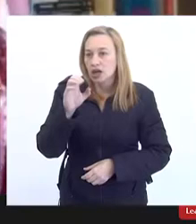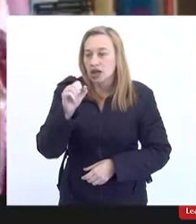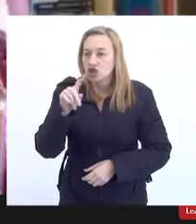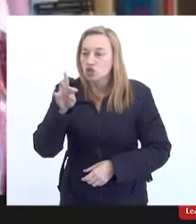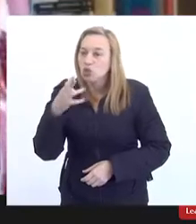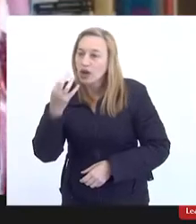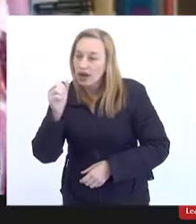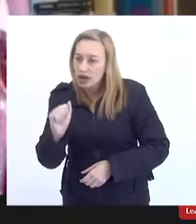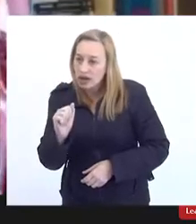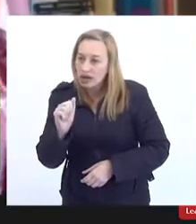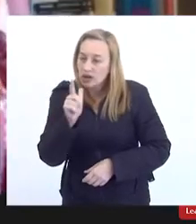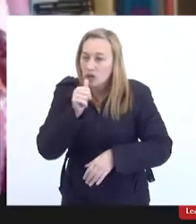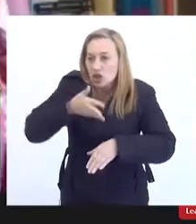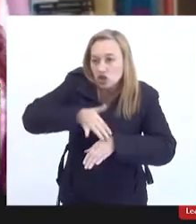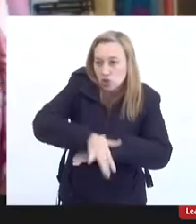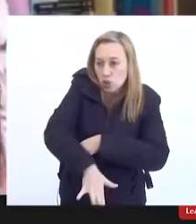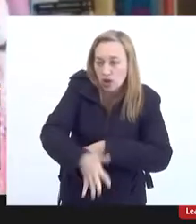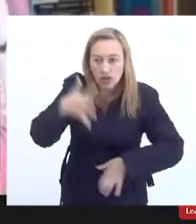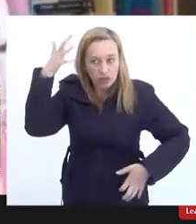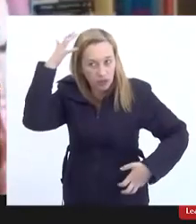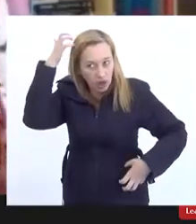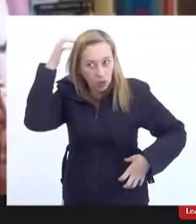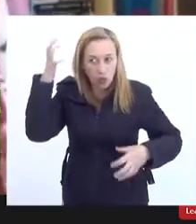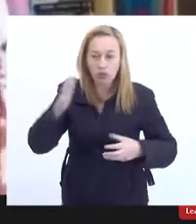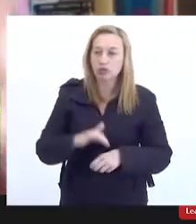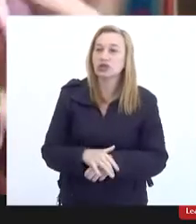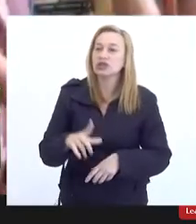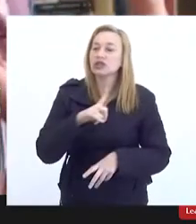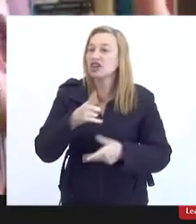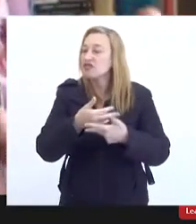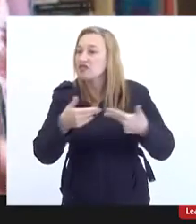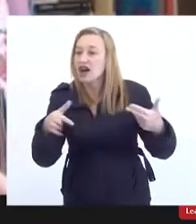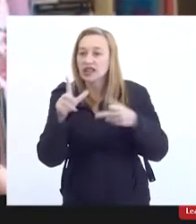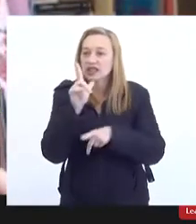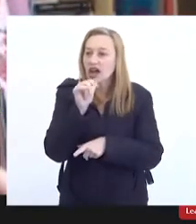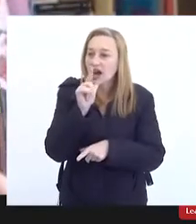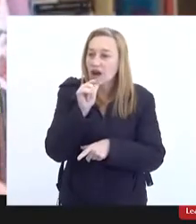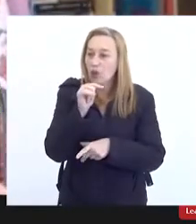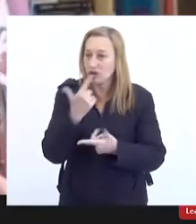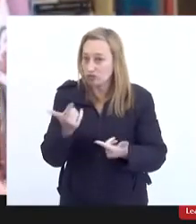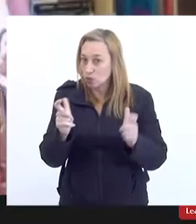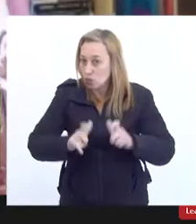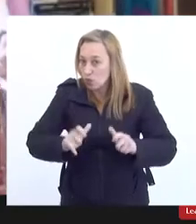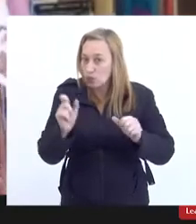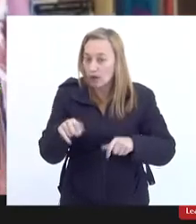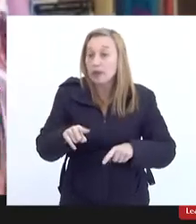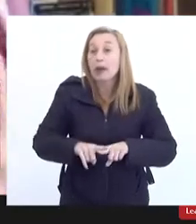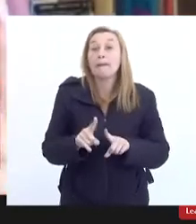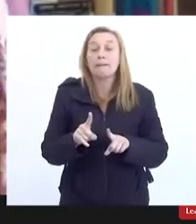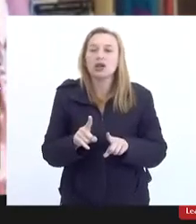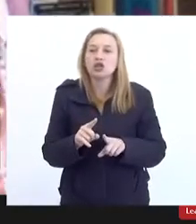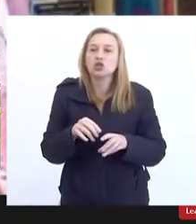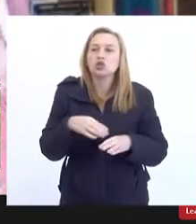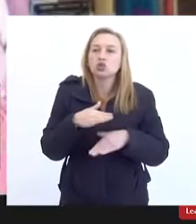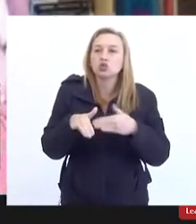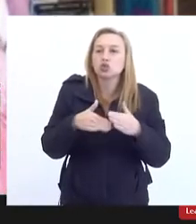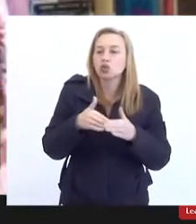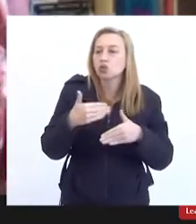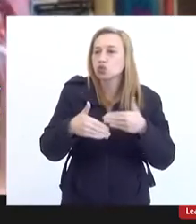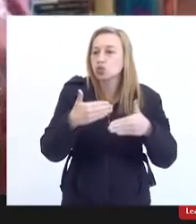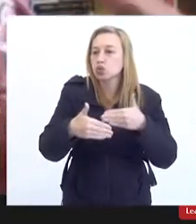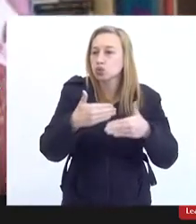a AMAI, que é uma autarquia municipal. obviamente Cachoeiras de Macacu tem muita água disponível, mas todo o processo de